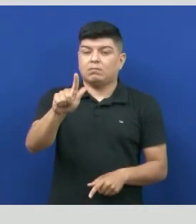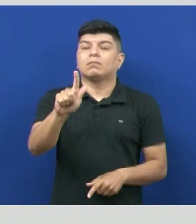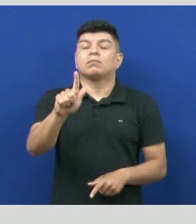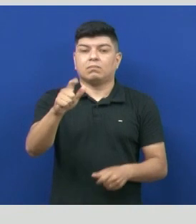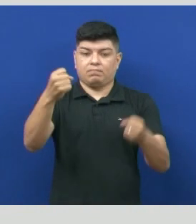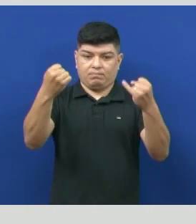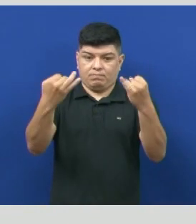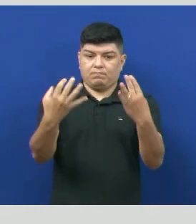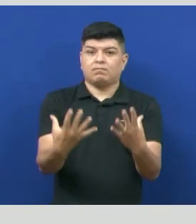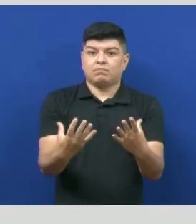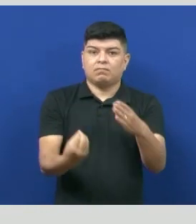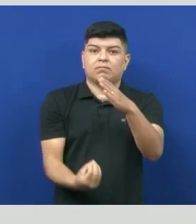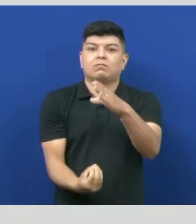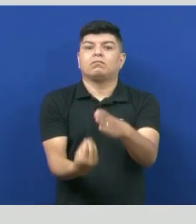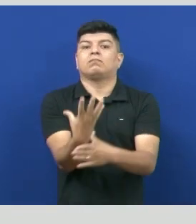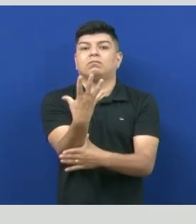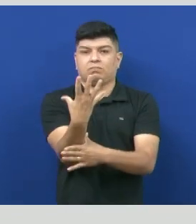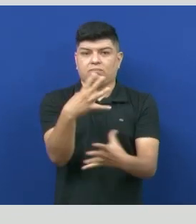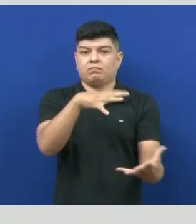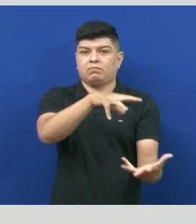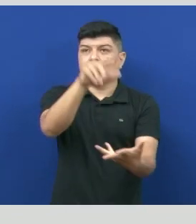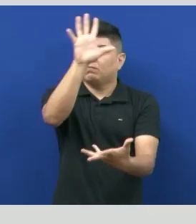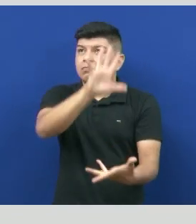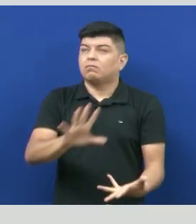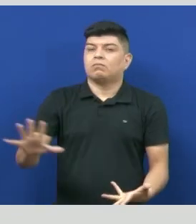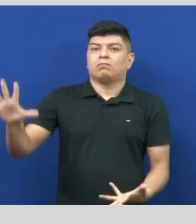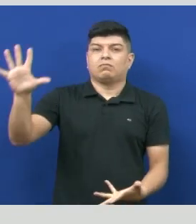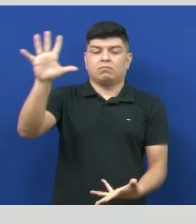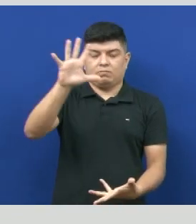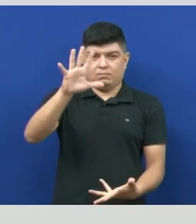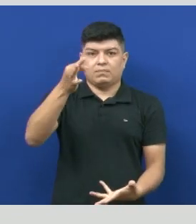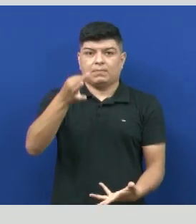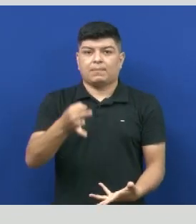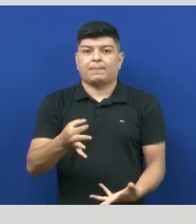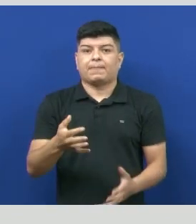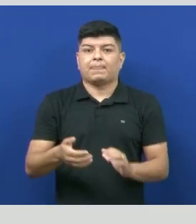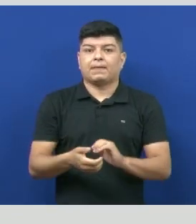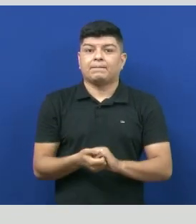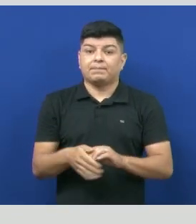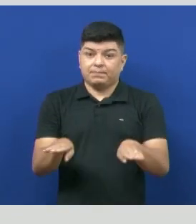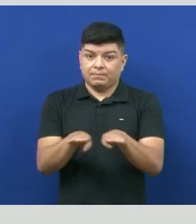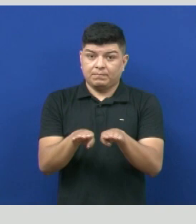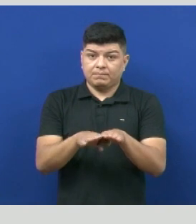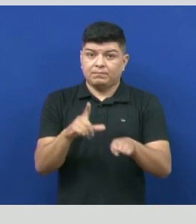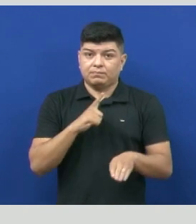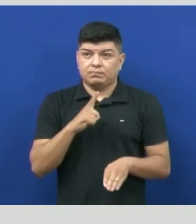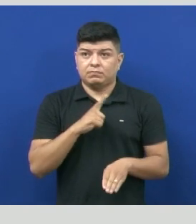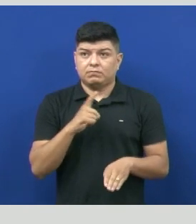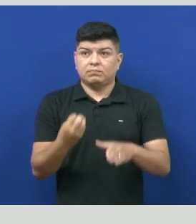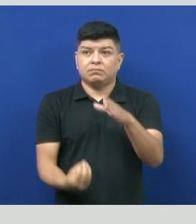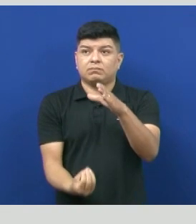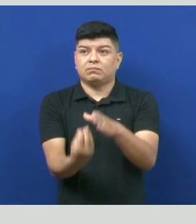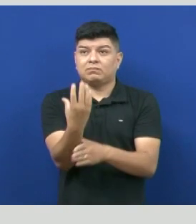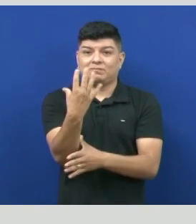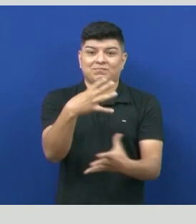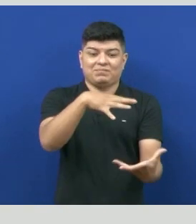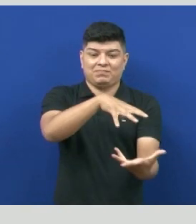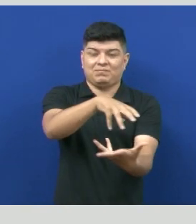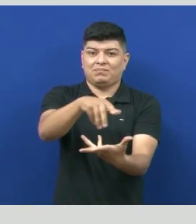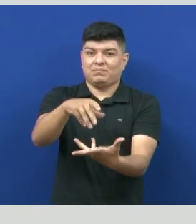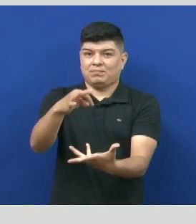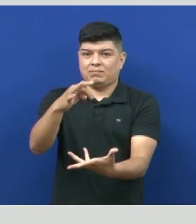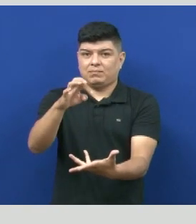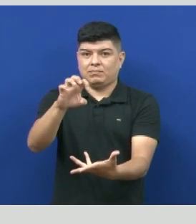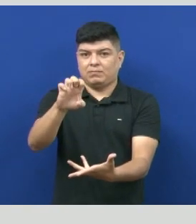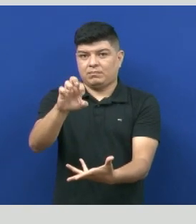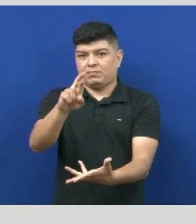a formação do universo. E nessa formação do universo, nós temos também a formação da Terra, certo?